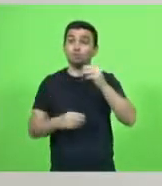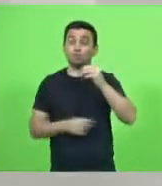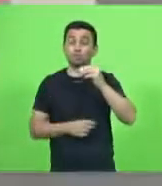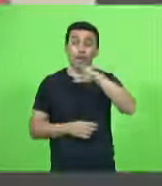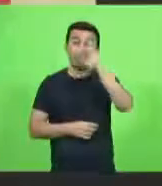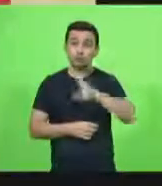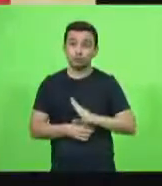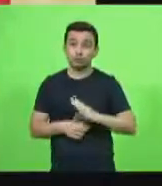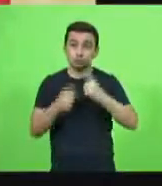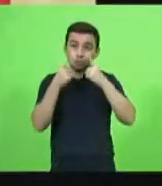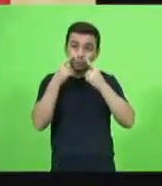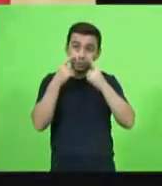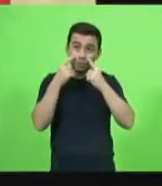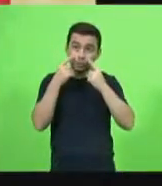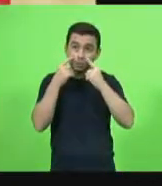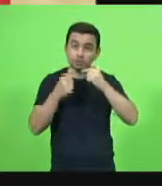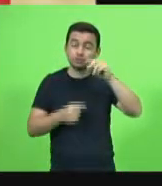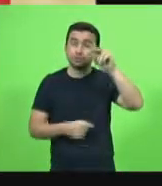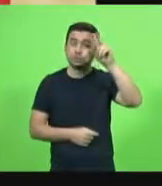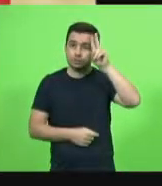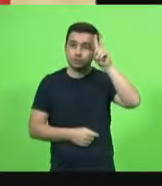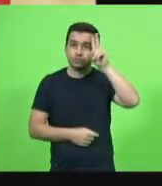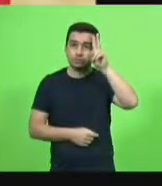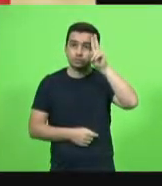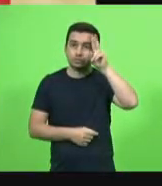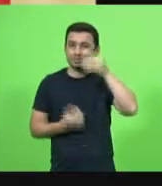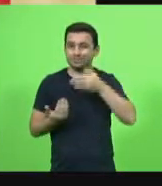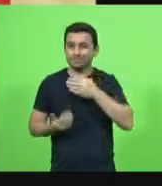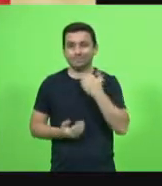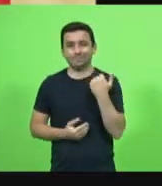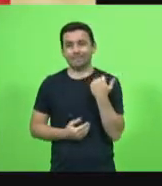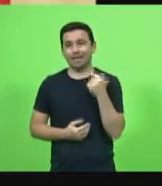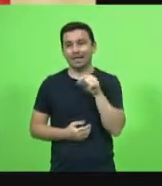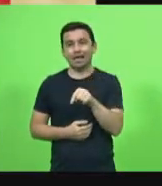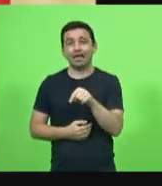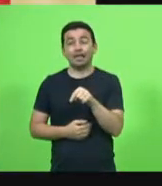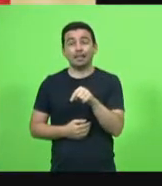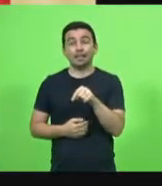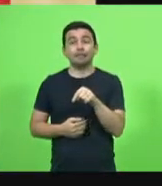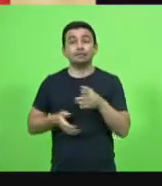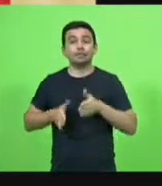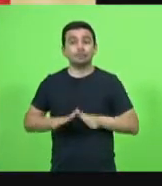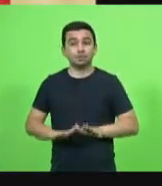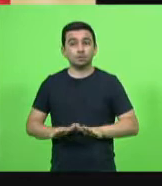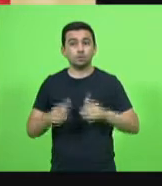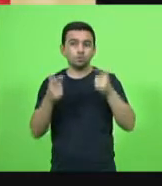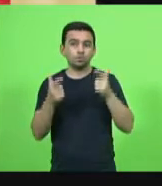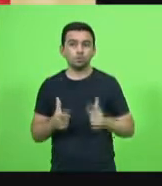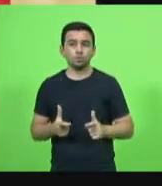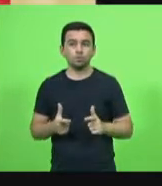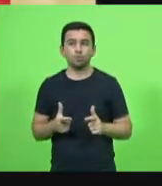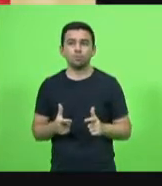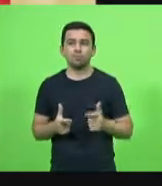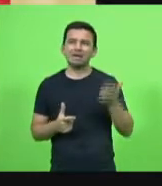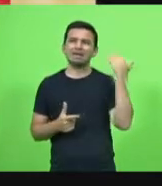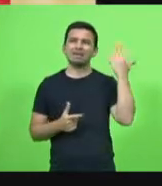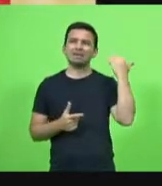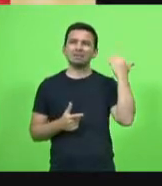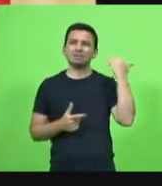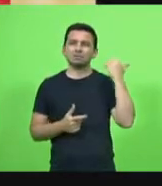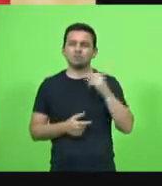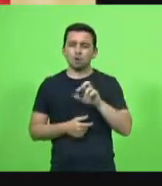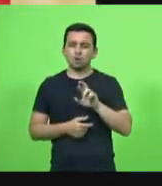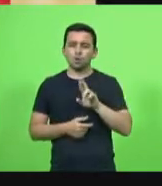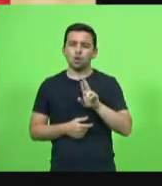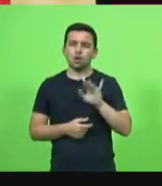chorou na segunda-feira a morte dela. Mamãe nasceu num distrito chamado, à época, Rua do Fogo,